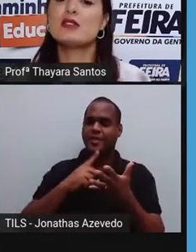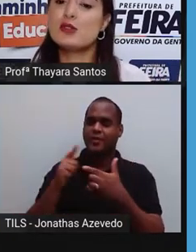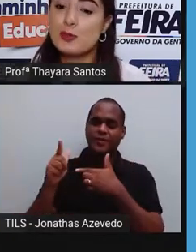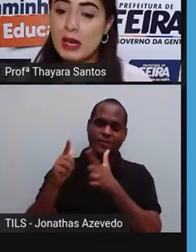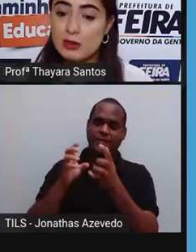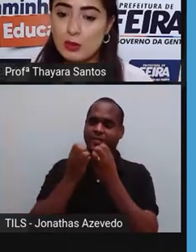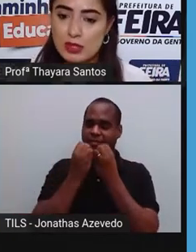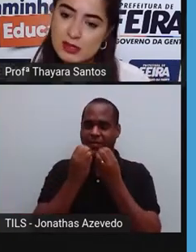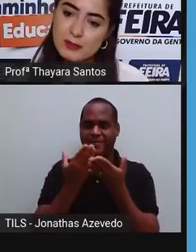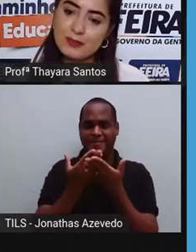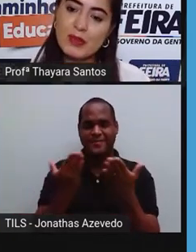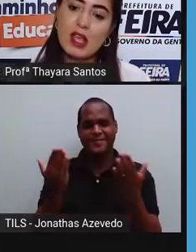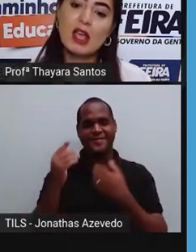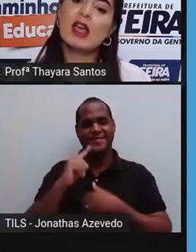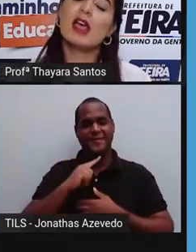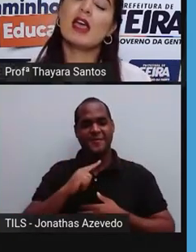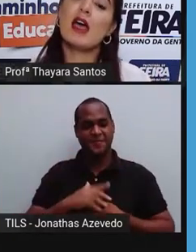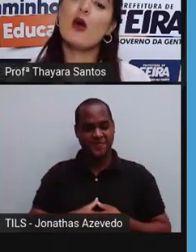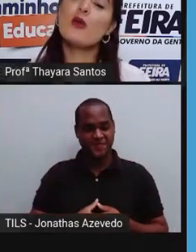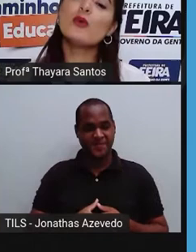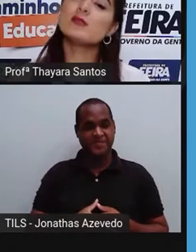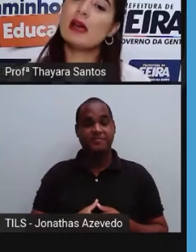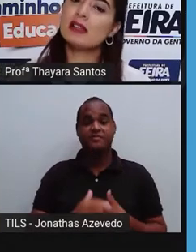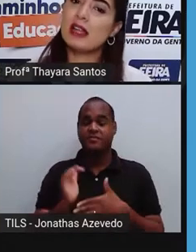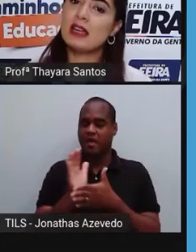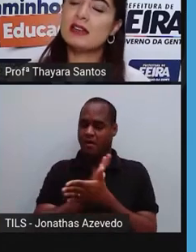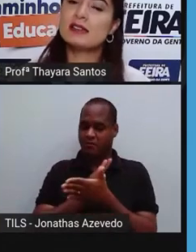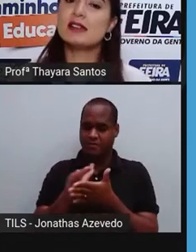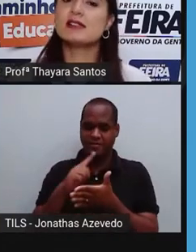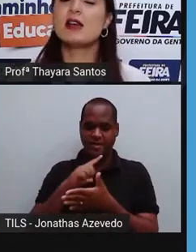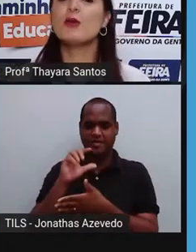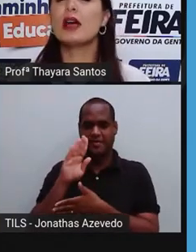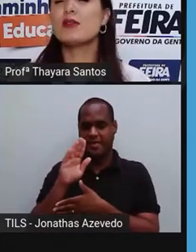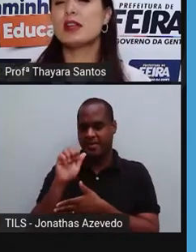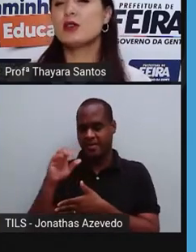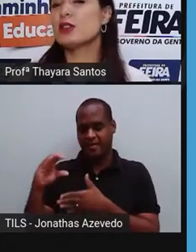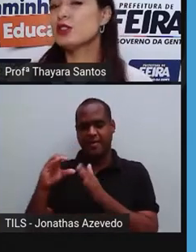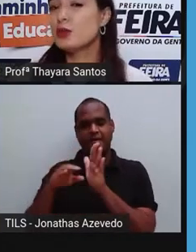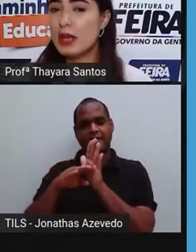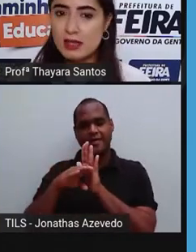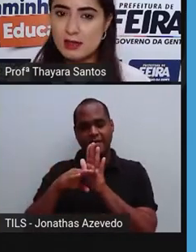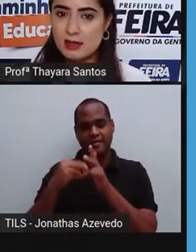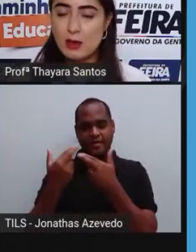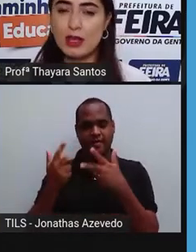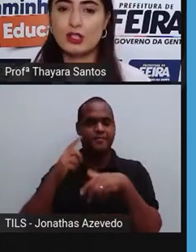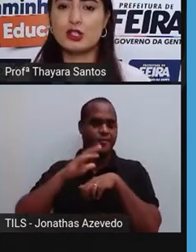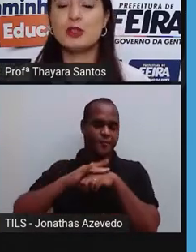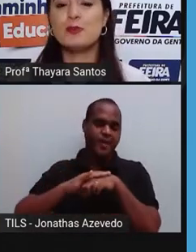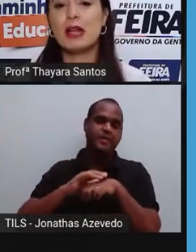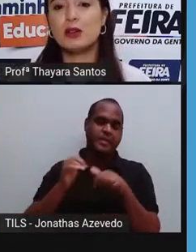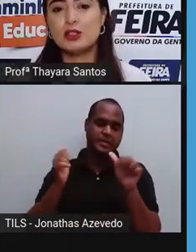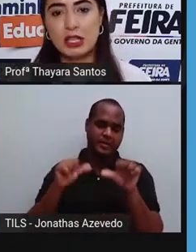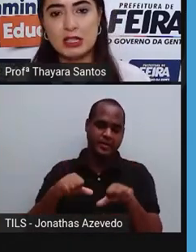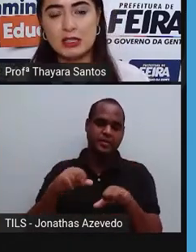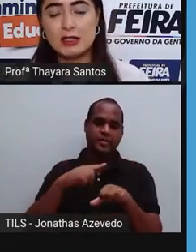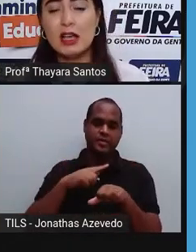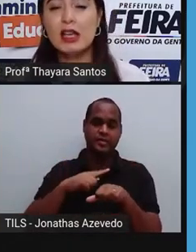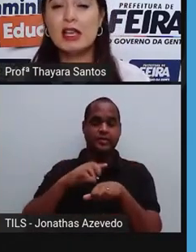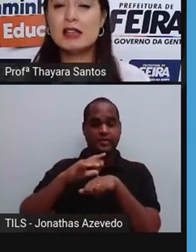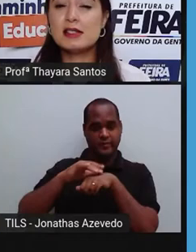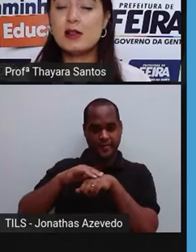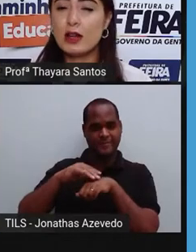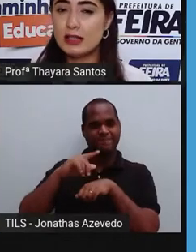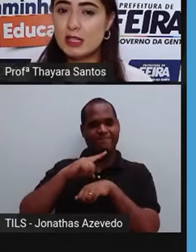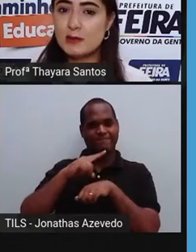benefícios para todos. Algumas bactérias, elas são causadoras de doenças, é o que a gente chama de patogênicas.